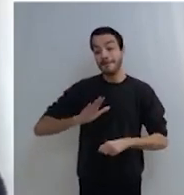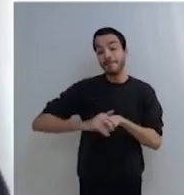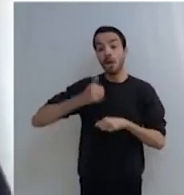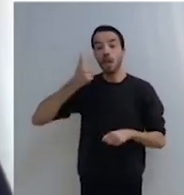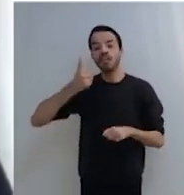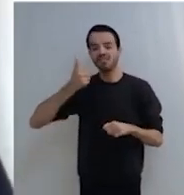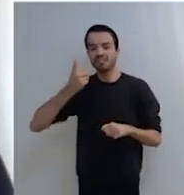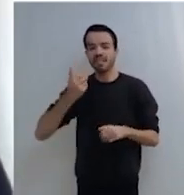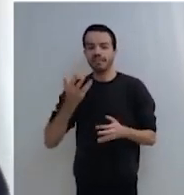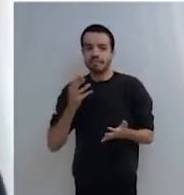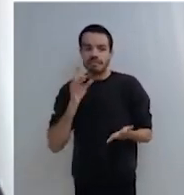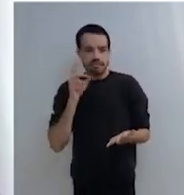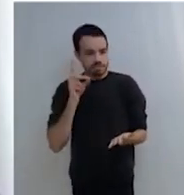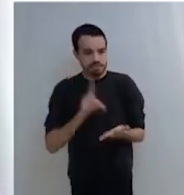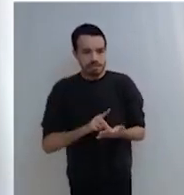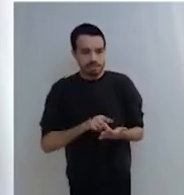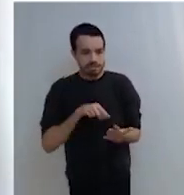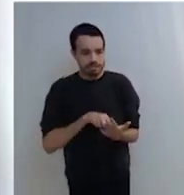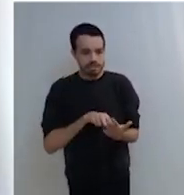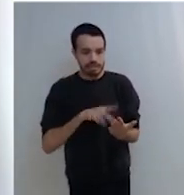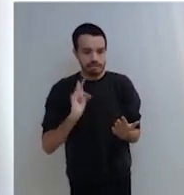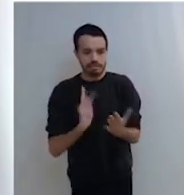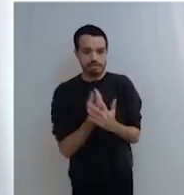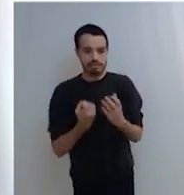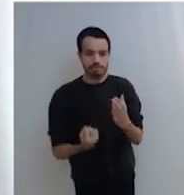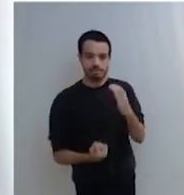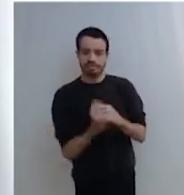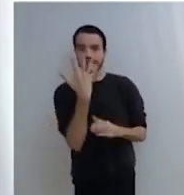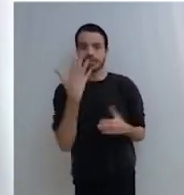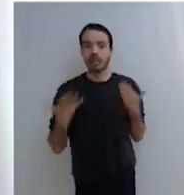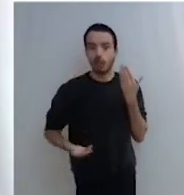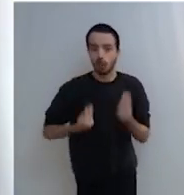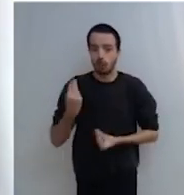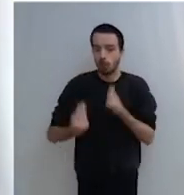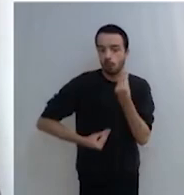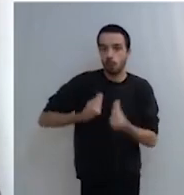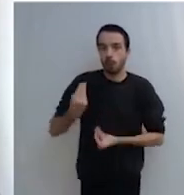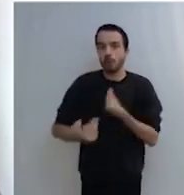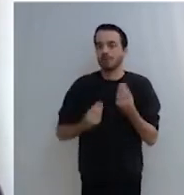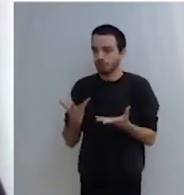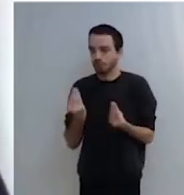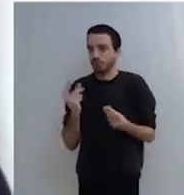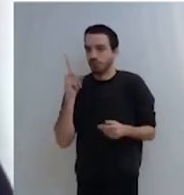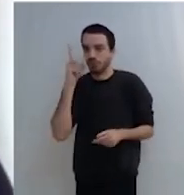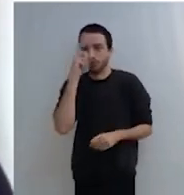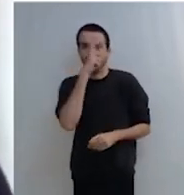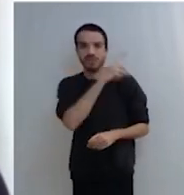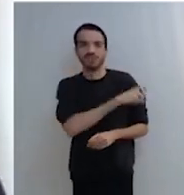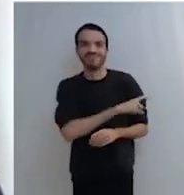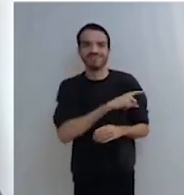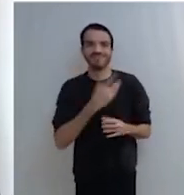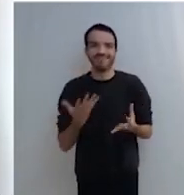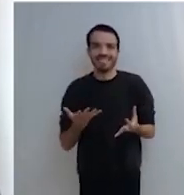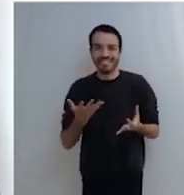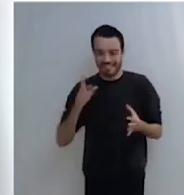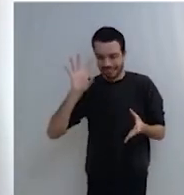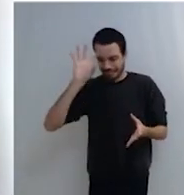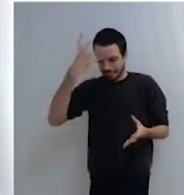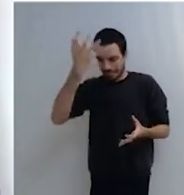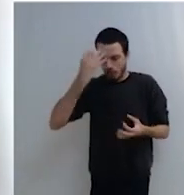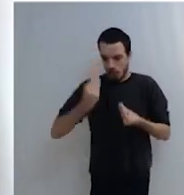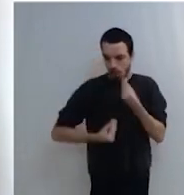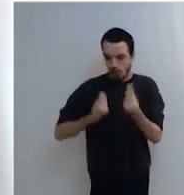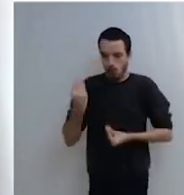ou é melhor se reconhecer a tese de médio que está bem amparada? É muito difícil uma solução como essa. É uma bola muito